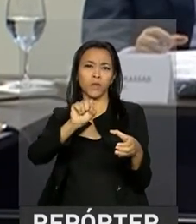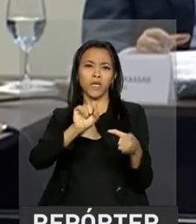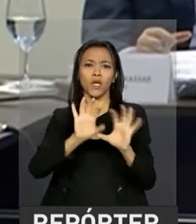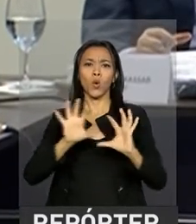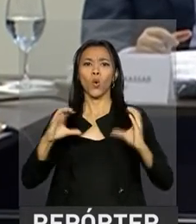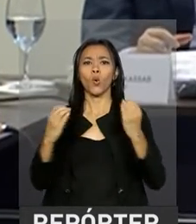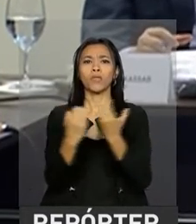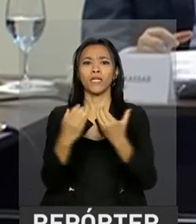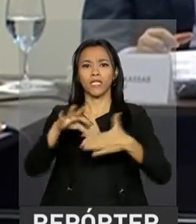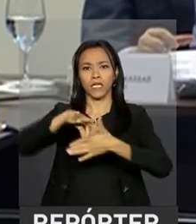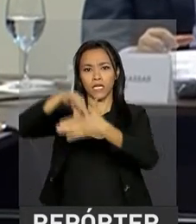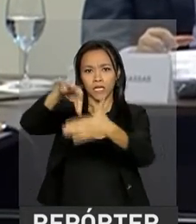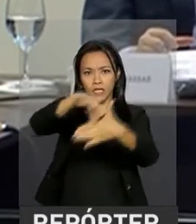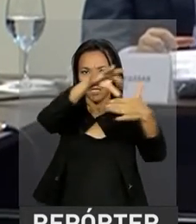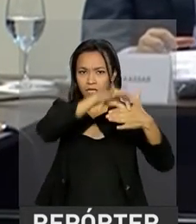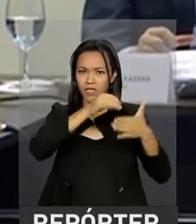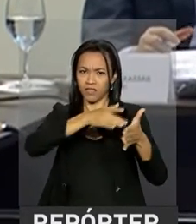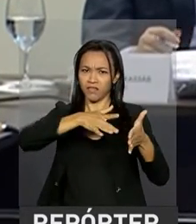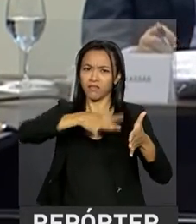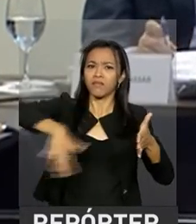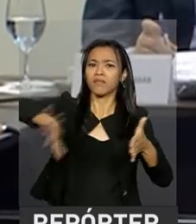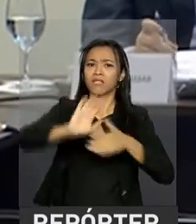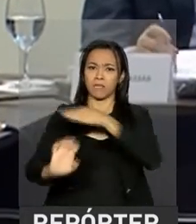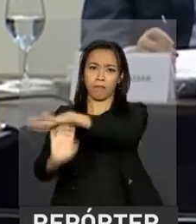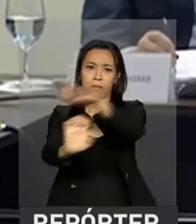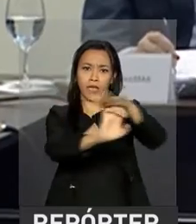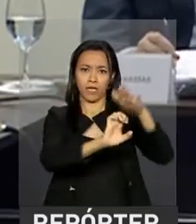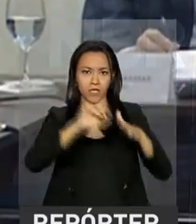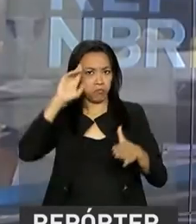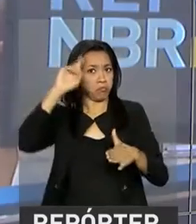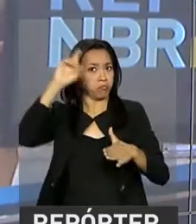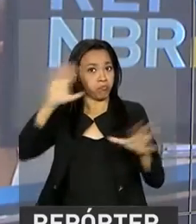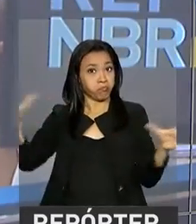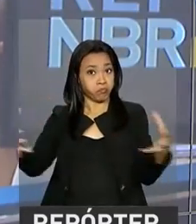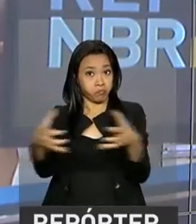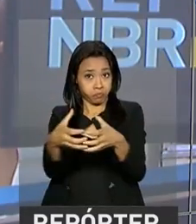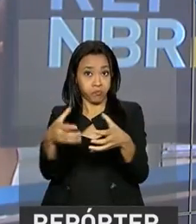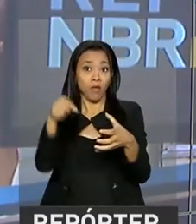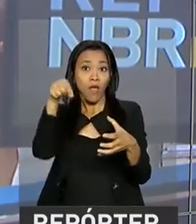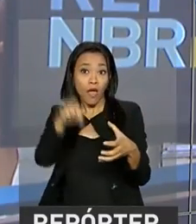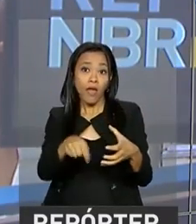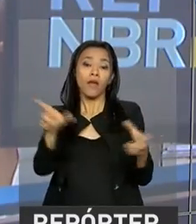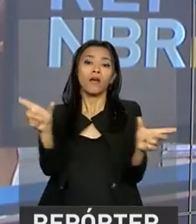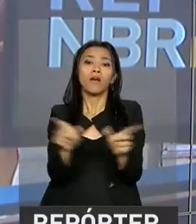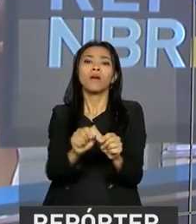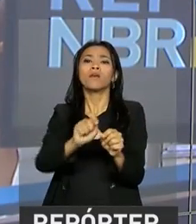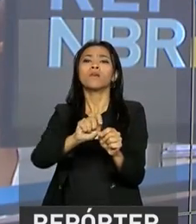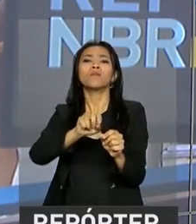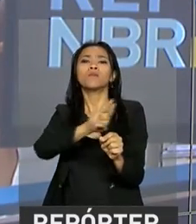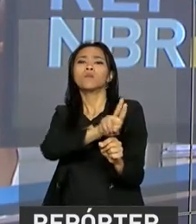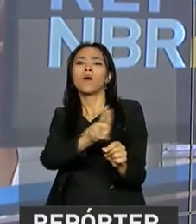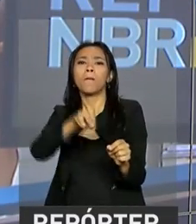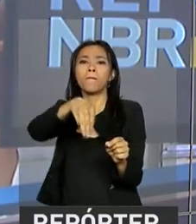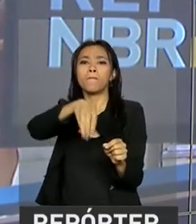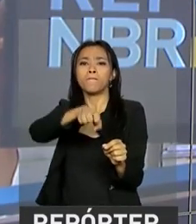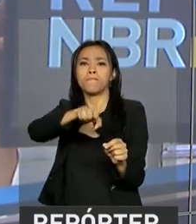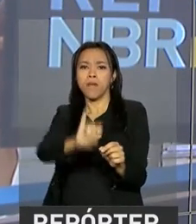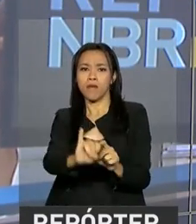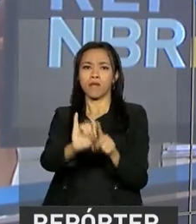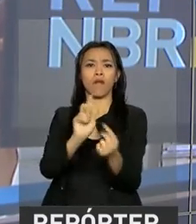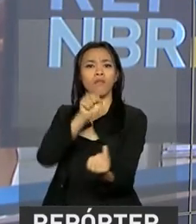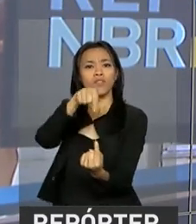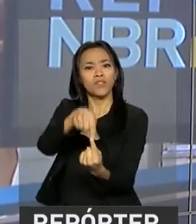Líderes da Mobilização Empresarial pela Inovação, a ação conhecida como MEI. Esse é um movimento para